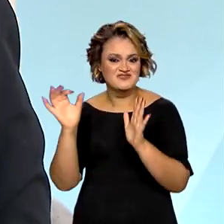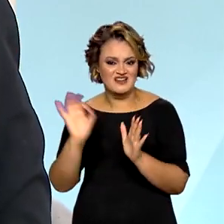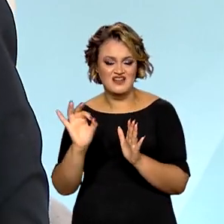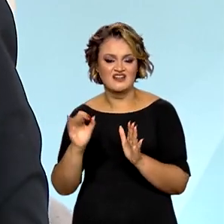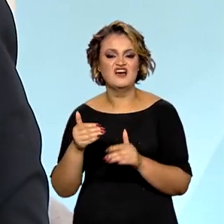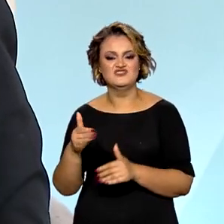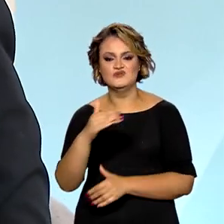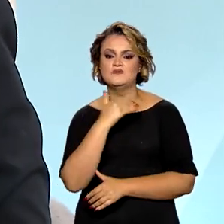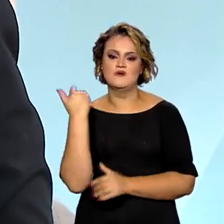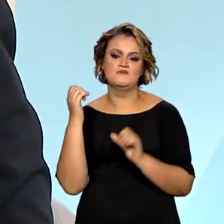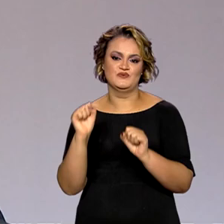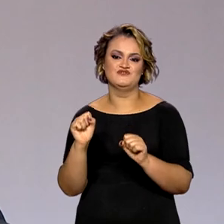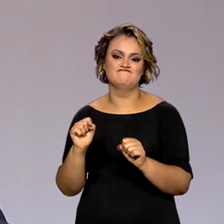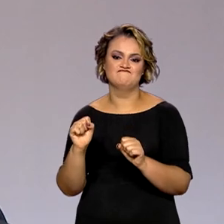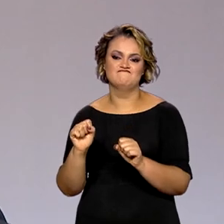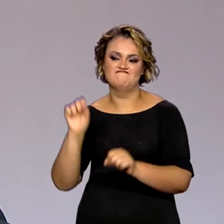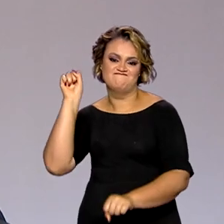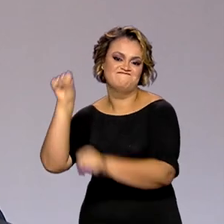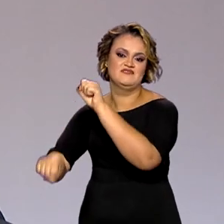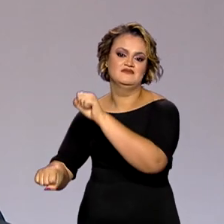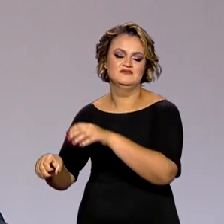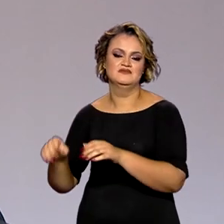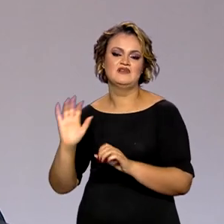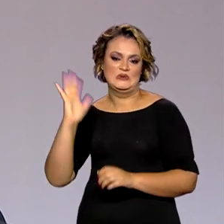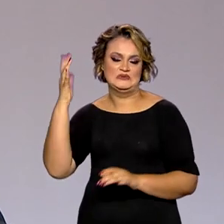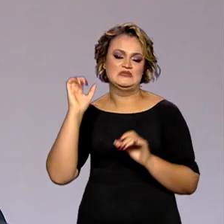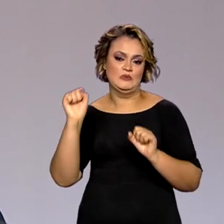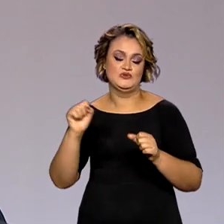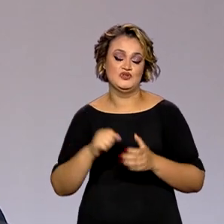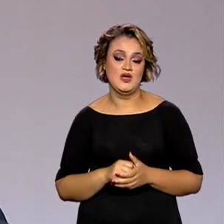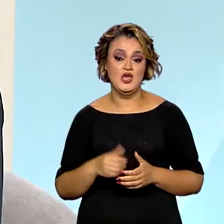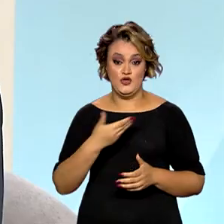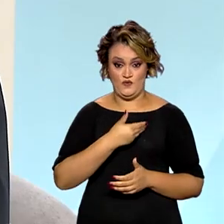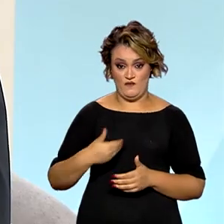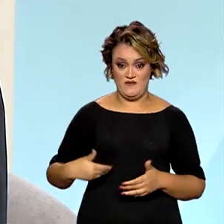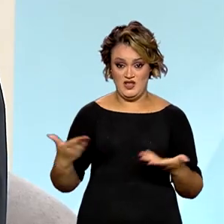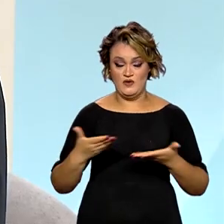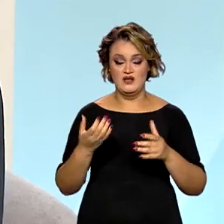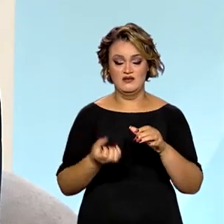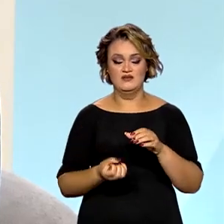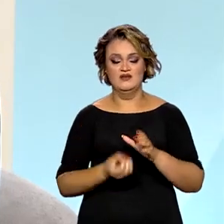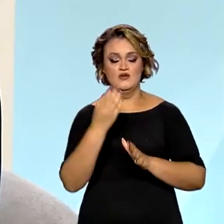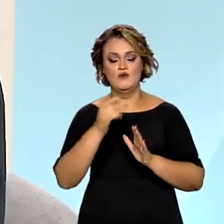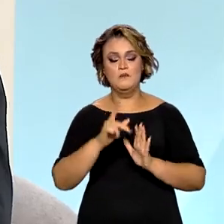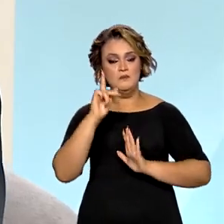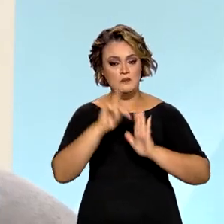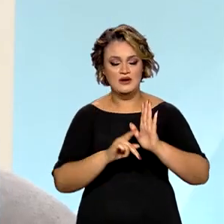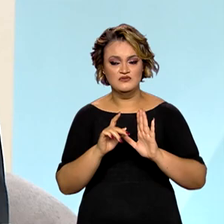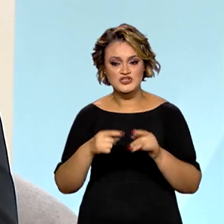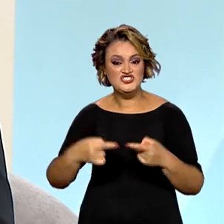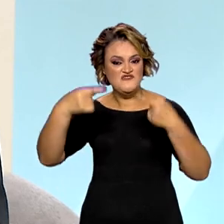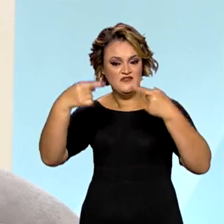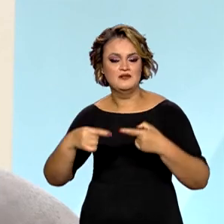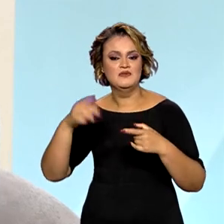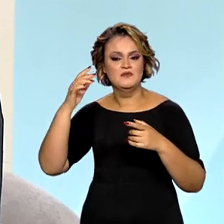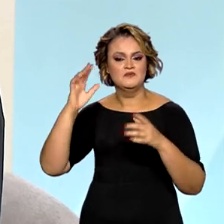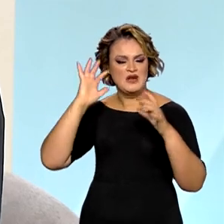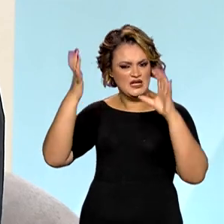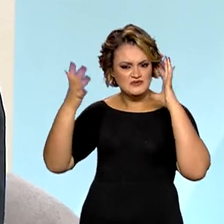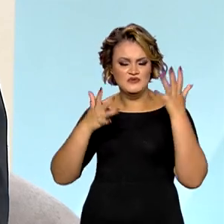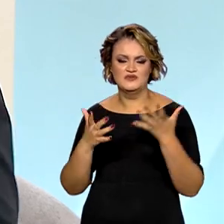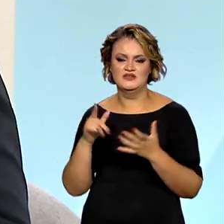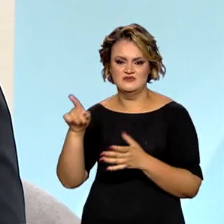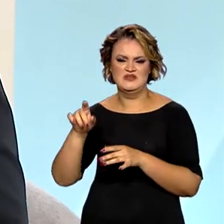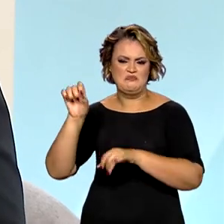talvez ela acabe entrando numa tragédia, que é o feminicídio. O governo conseguiu criar o Plano Nacional de Enfrentamento ao Feminicídio para combater essa